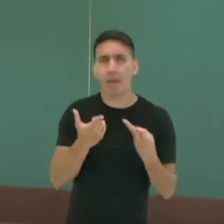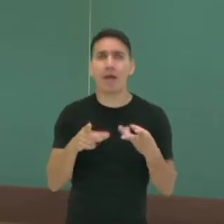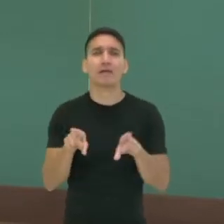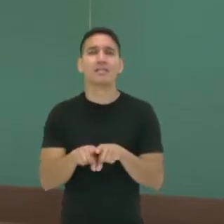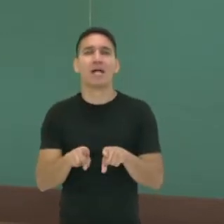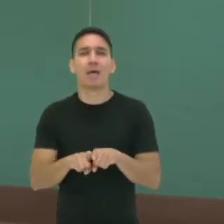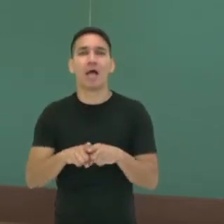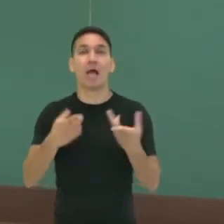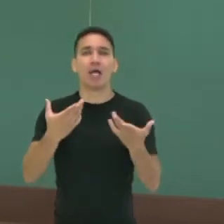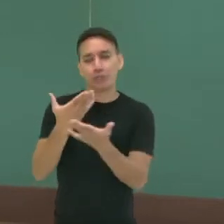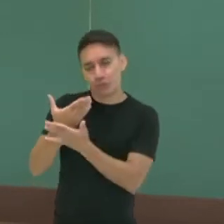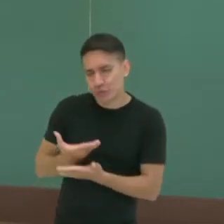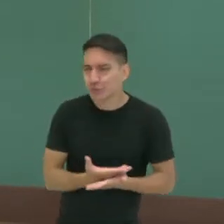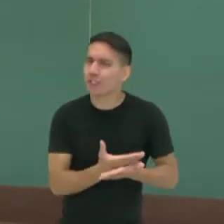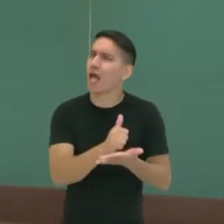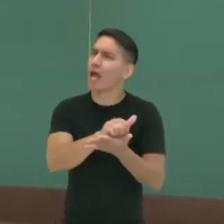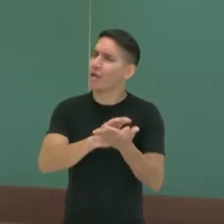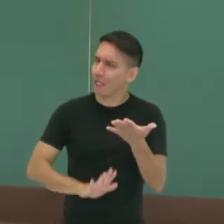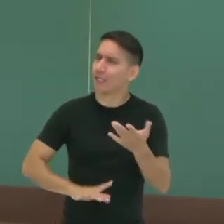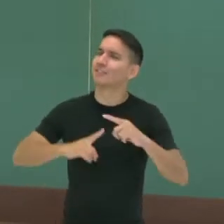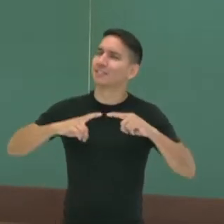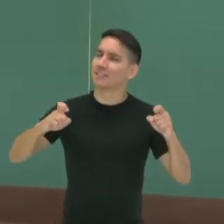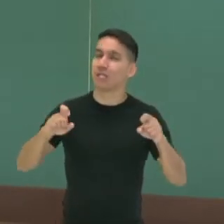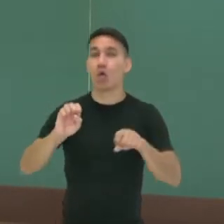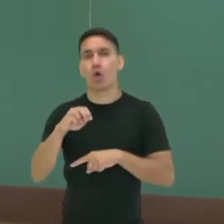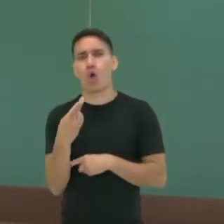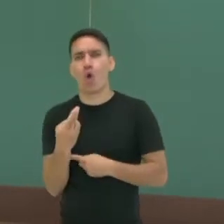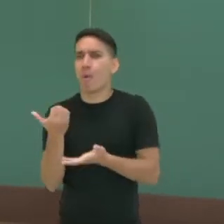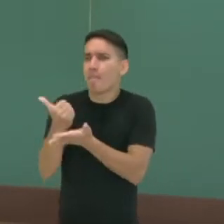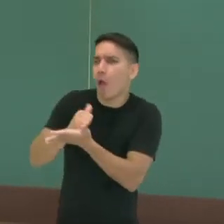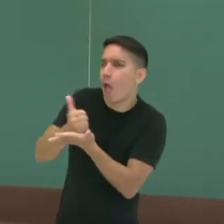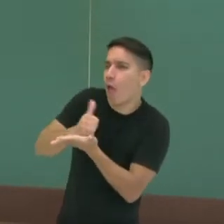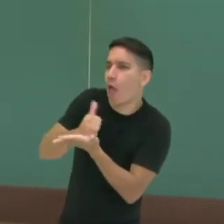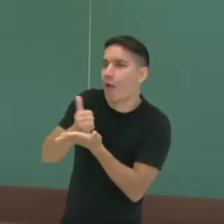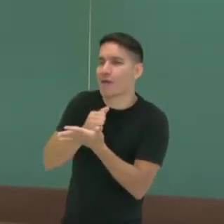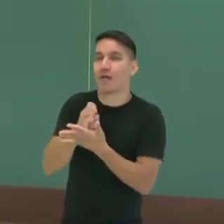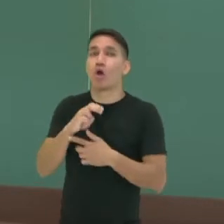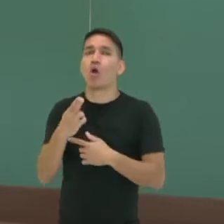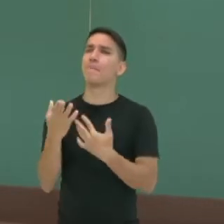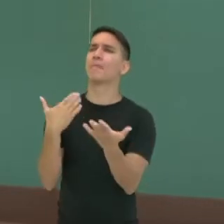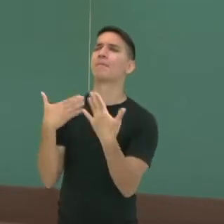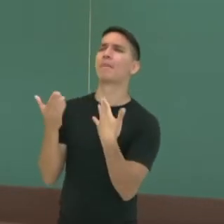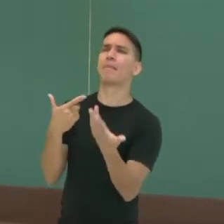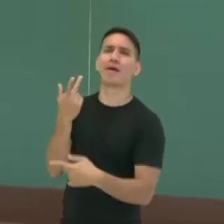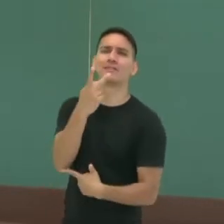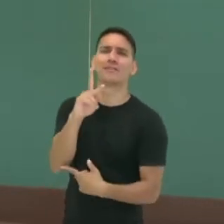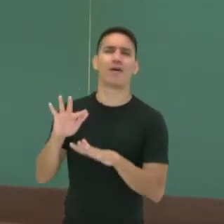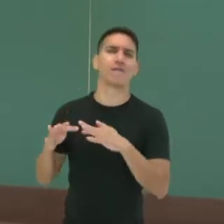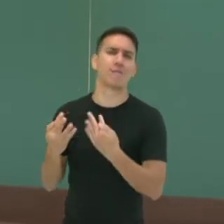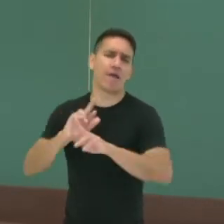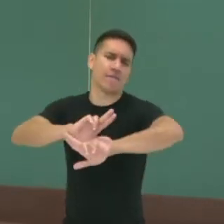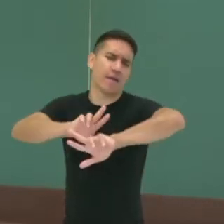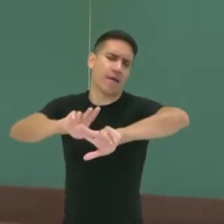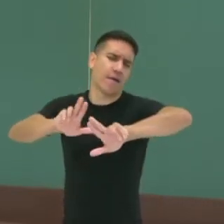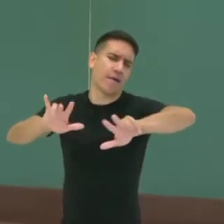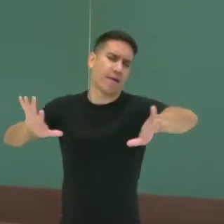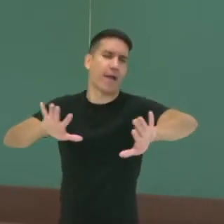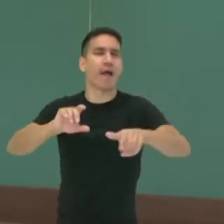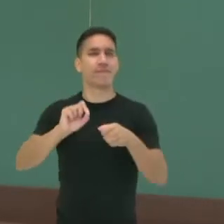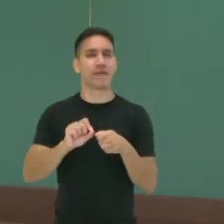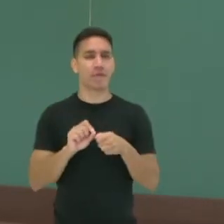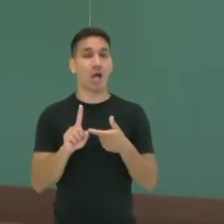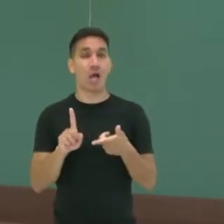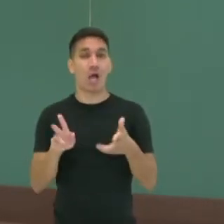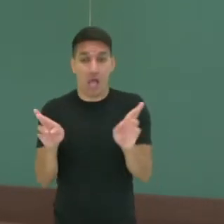a lição de ciências, jogar videogame, conversar com seus familiares, entre outras atividades, estão